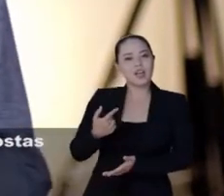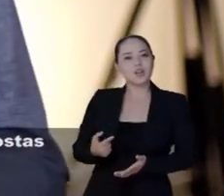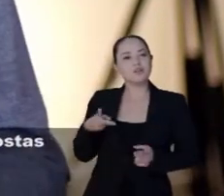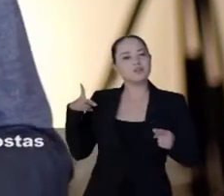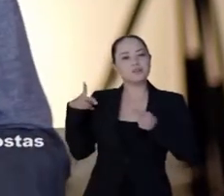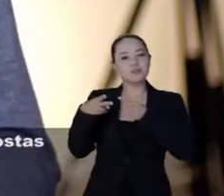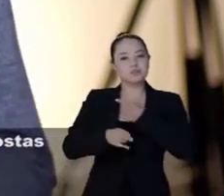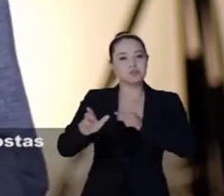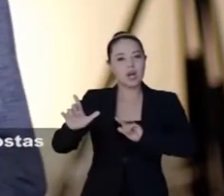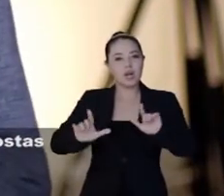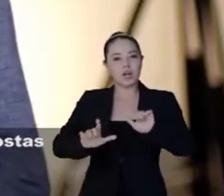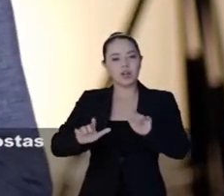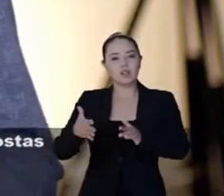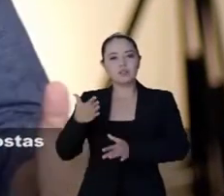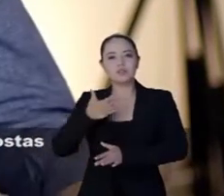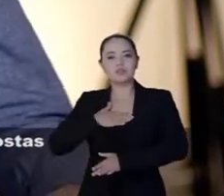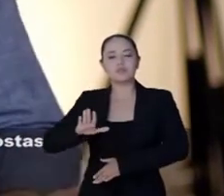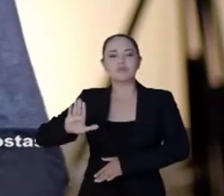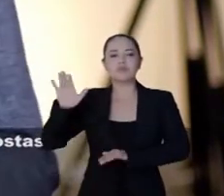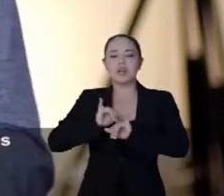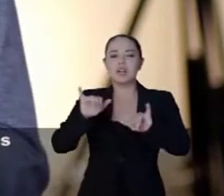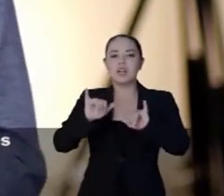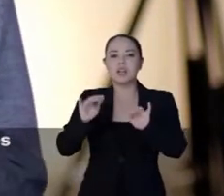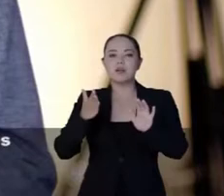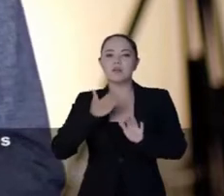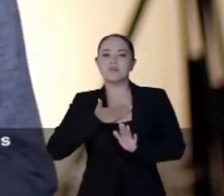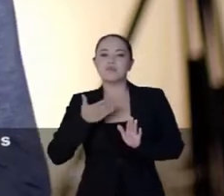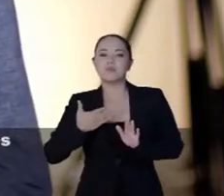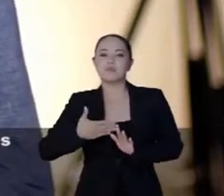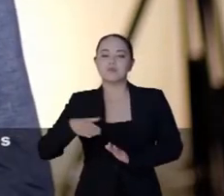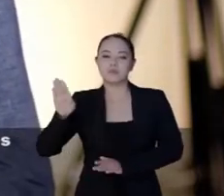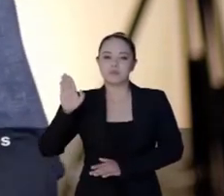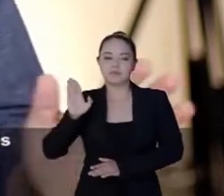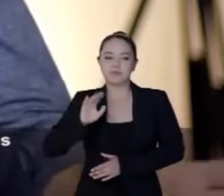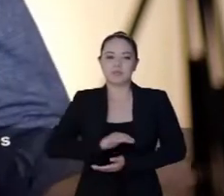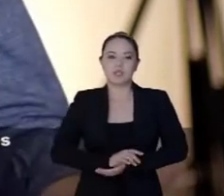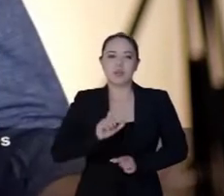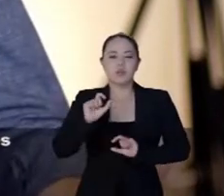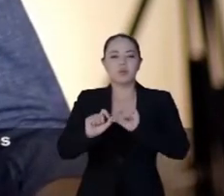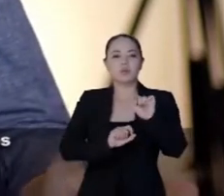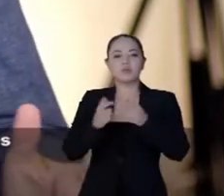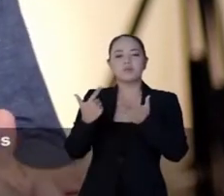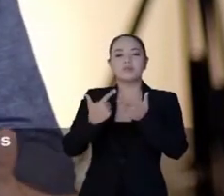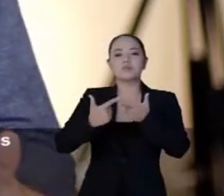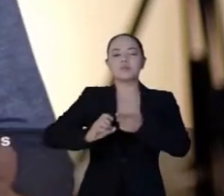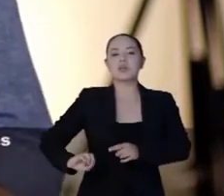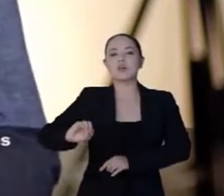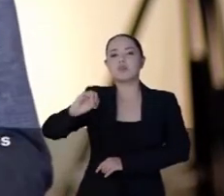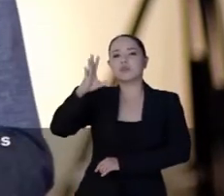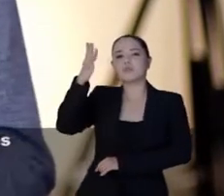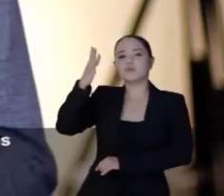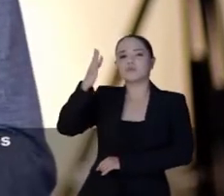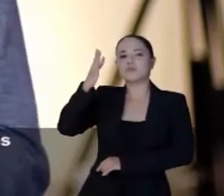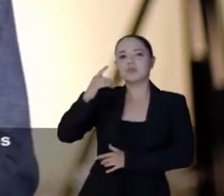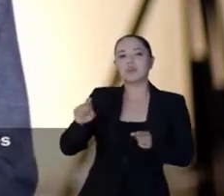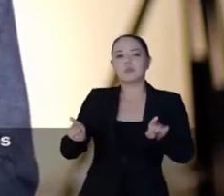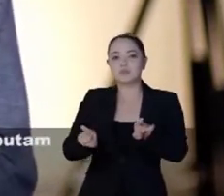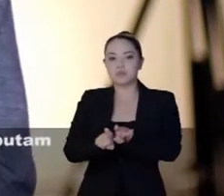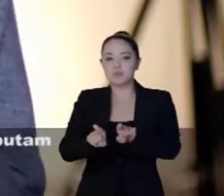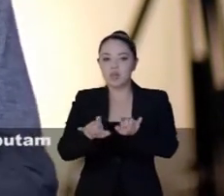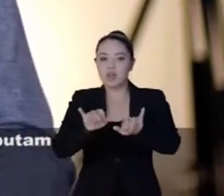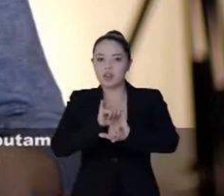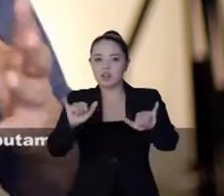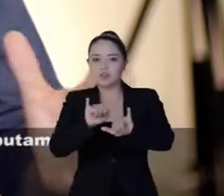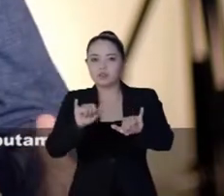Estou interrompendo a apresentação de propostas da minha campanha. Diante de fatos recentes e denúncias